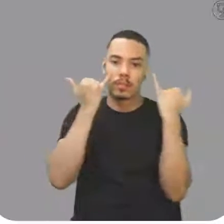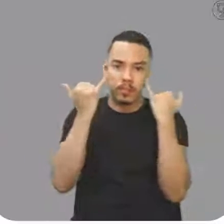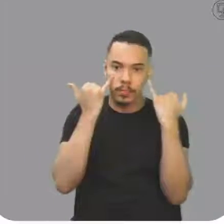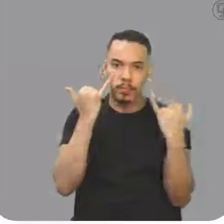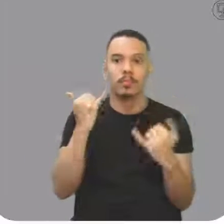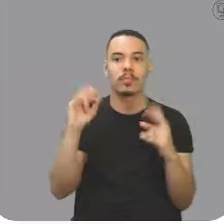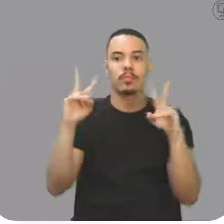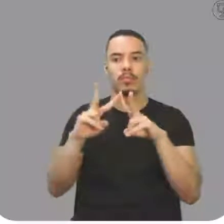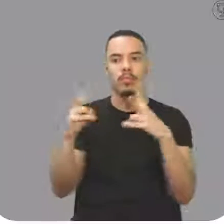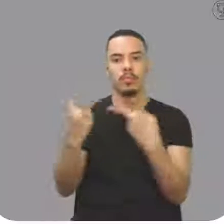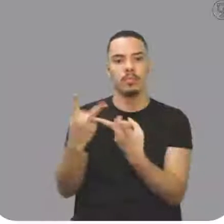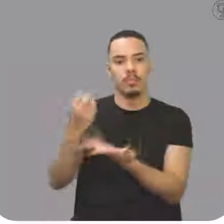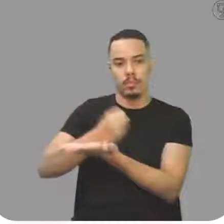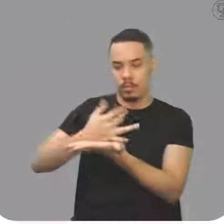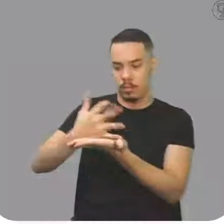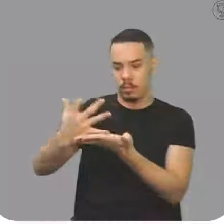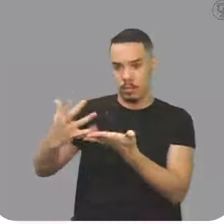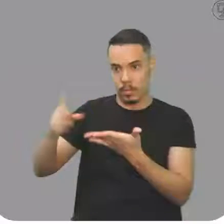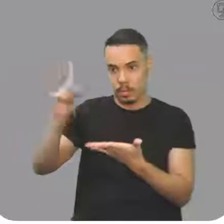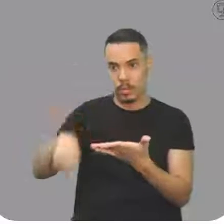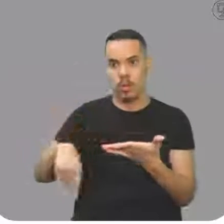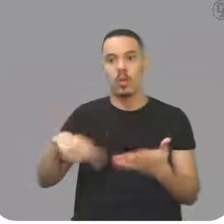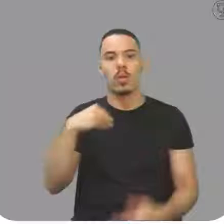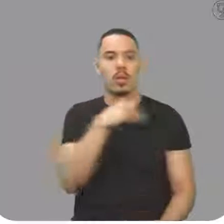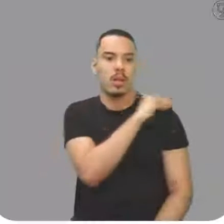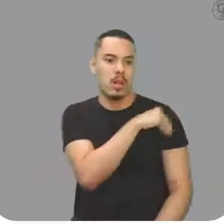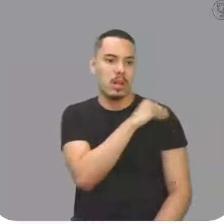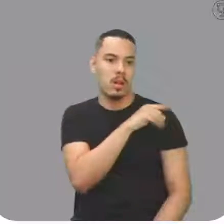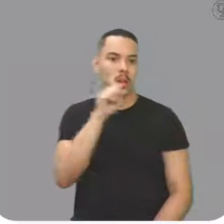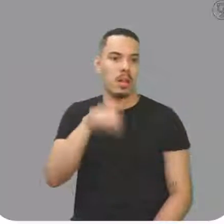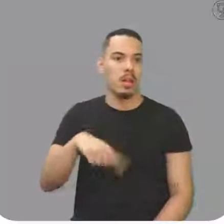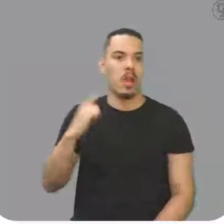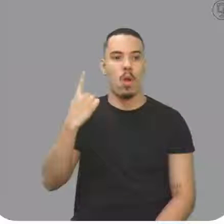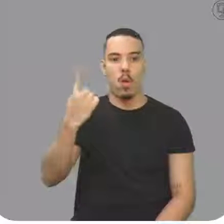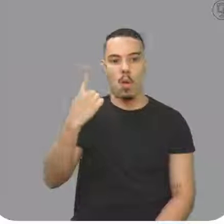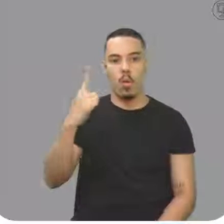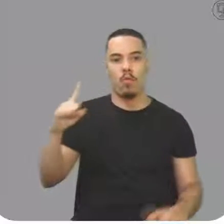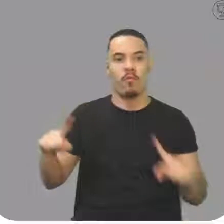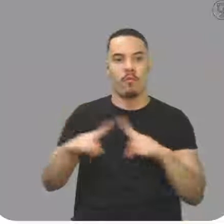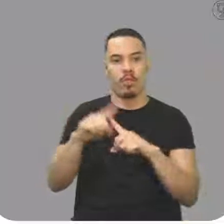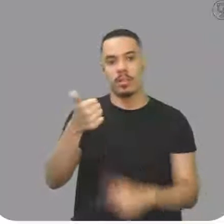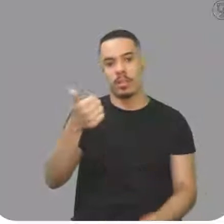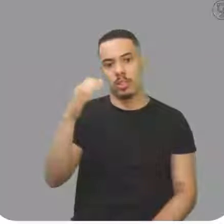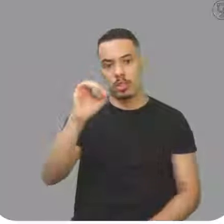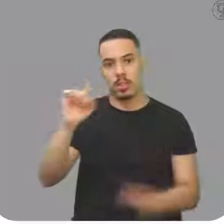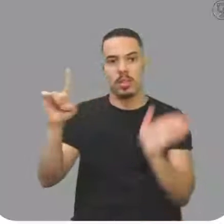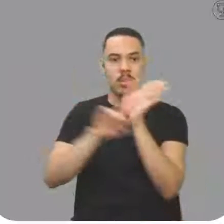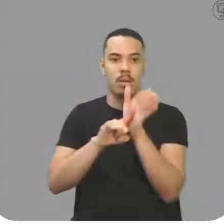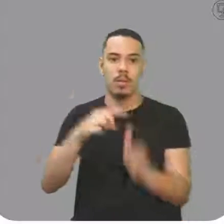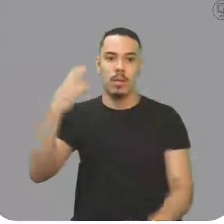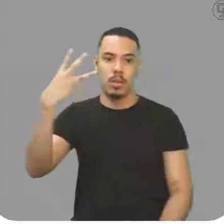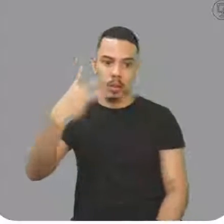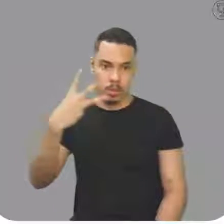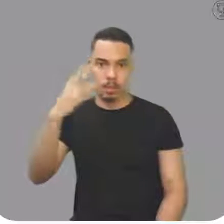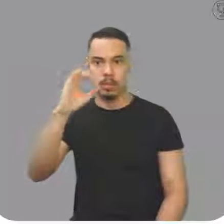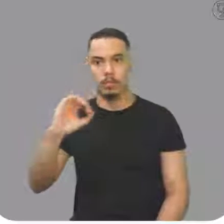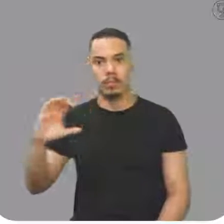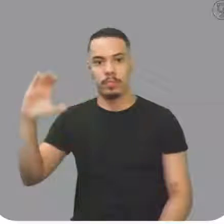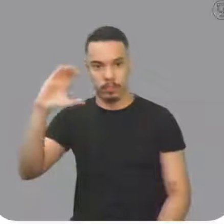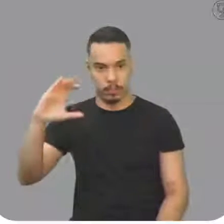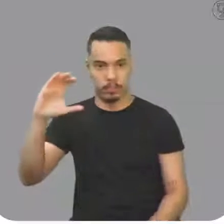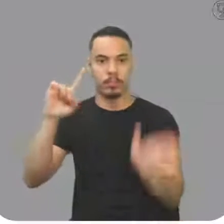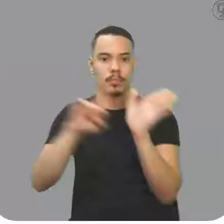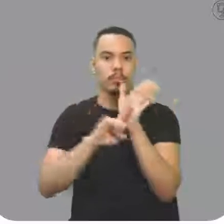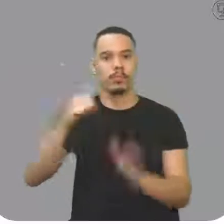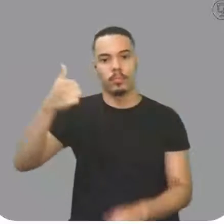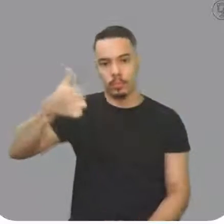dilatação volumétrica do álcool é de 1 vezes 10 a menos 3 graus Celsius a menos